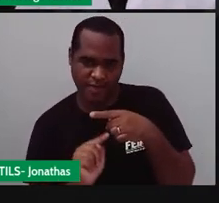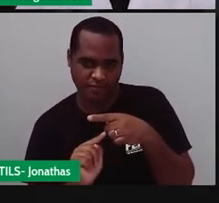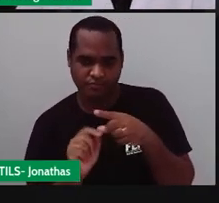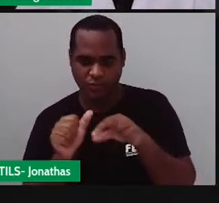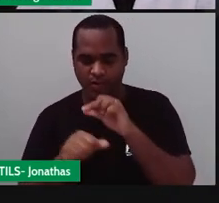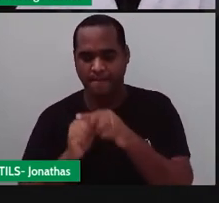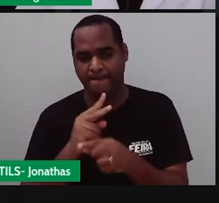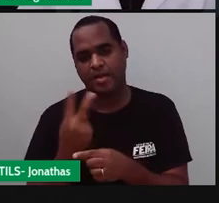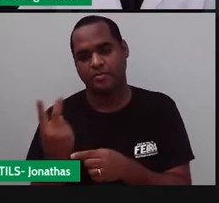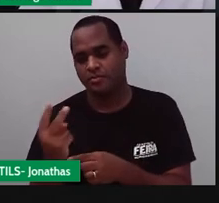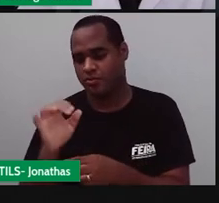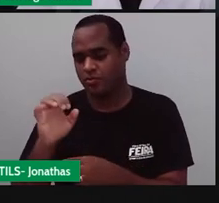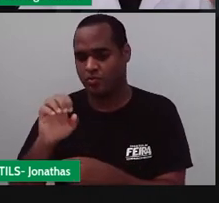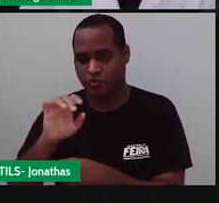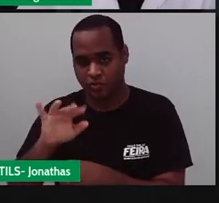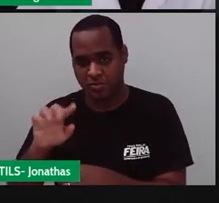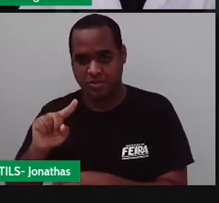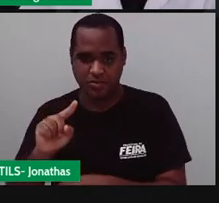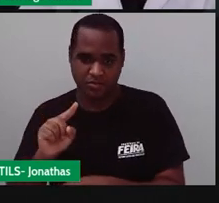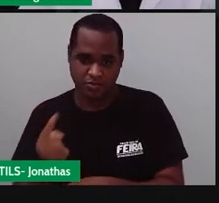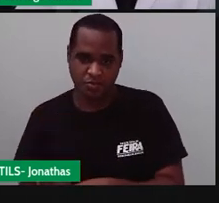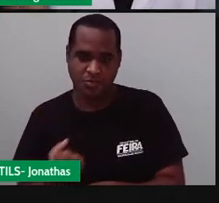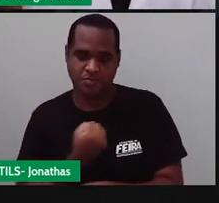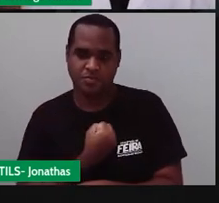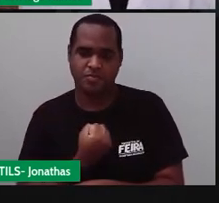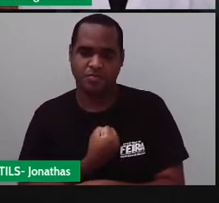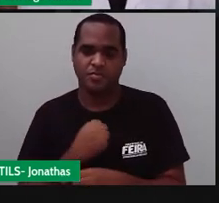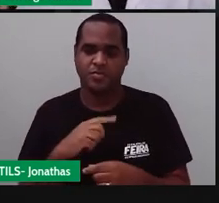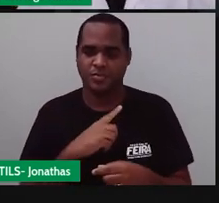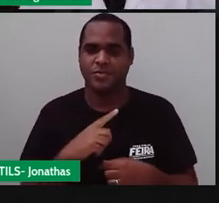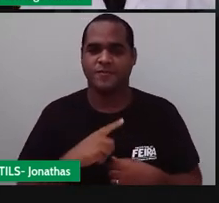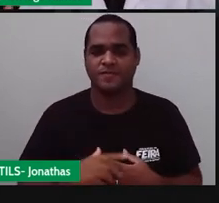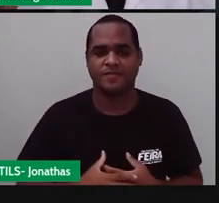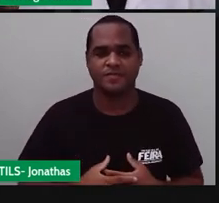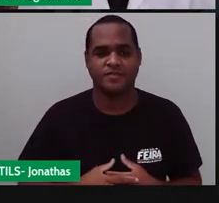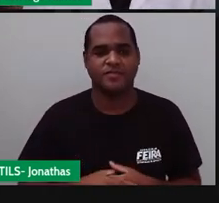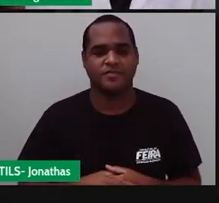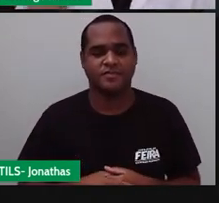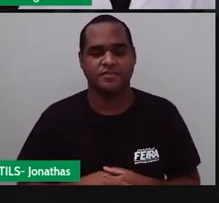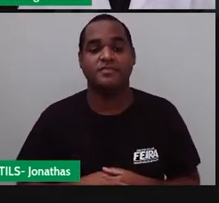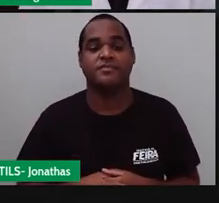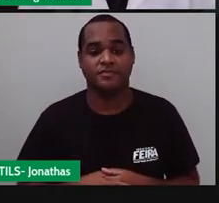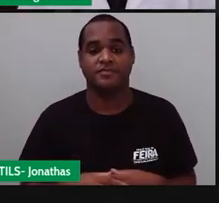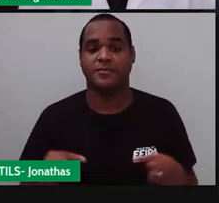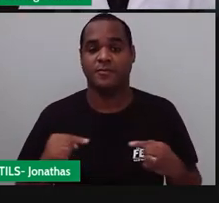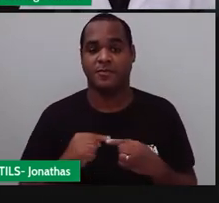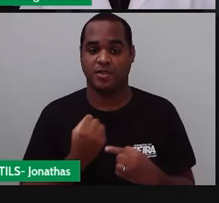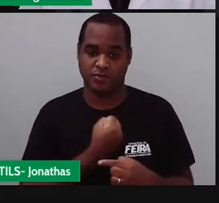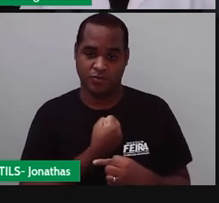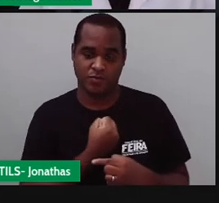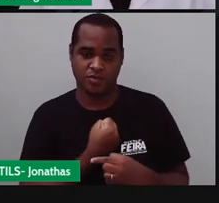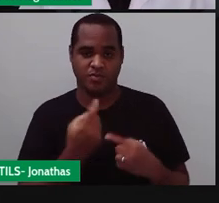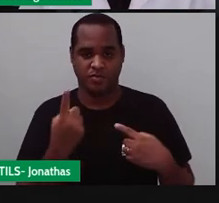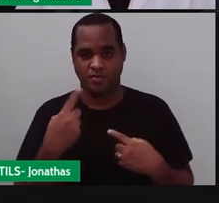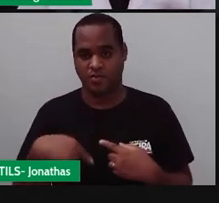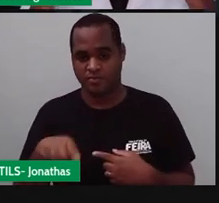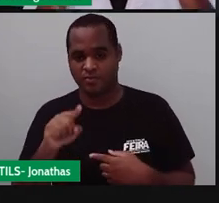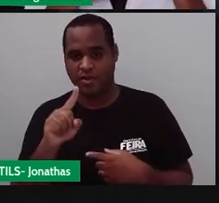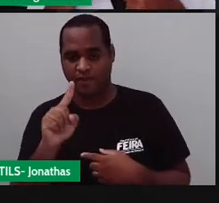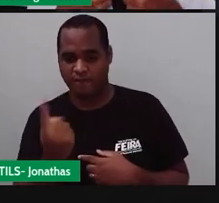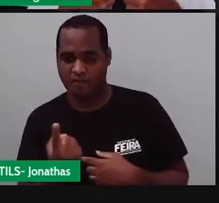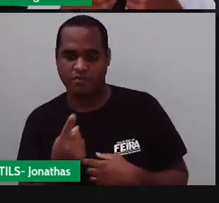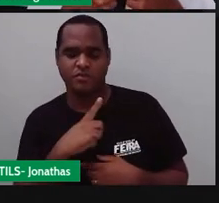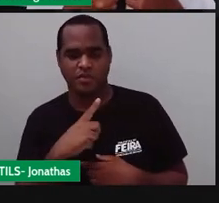fracionária né a forma de fração para a forma decimal que é a forma do número quando ele tem vírgula